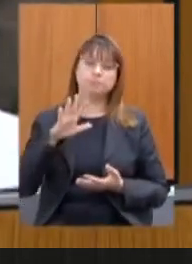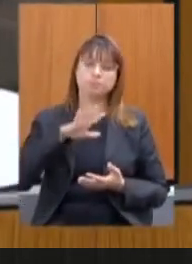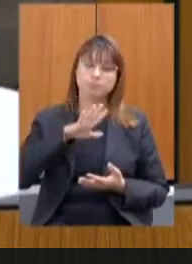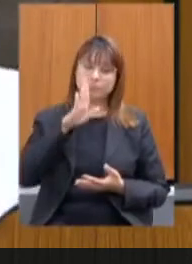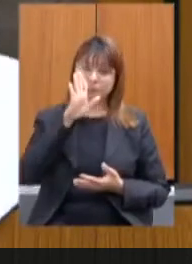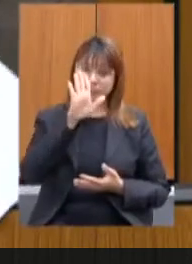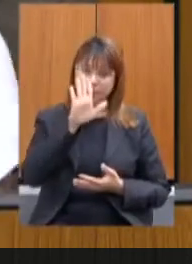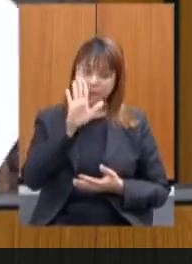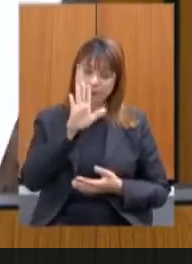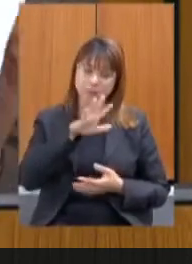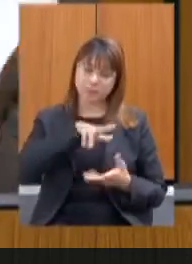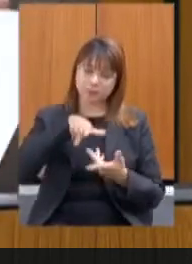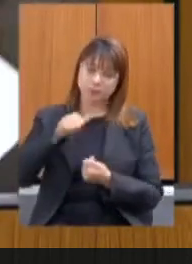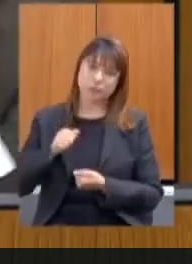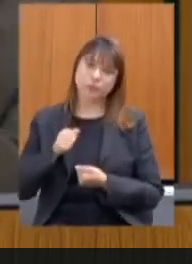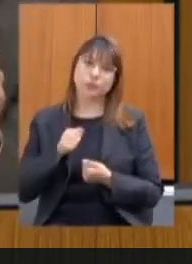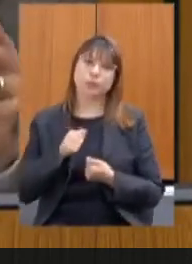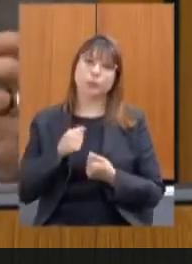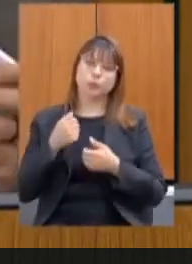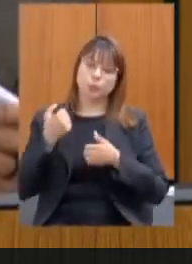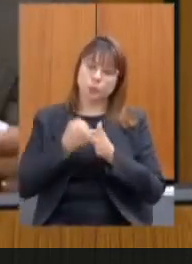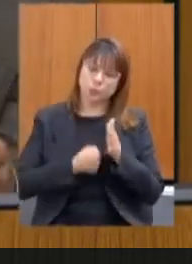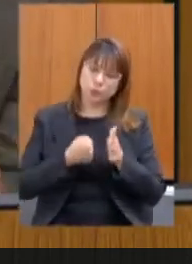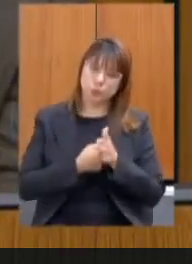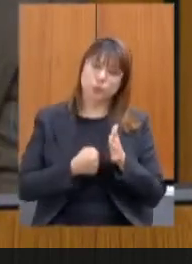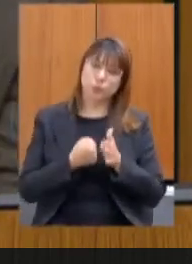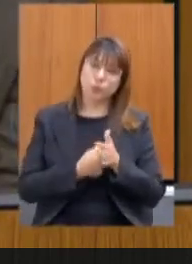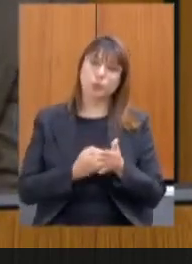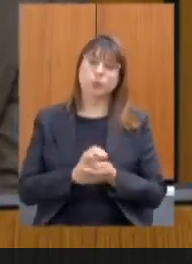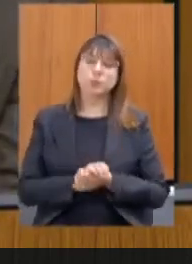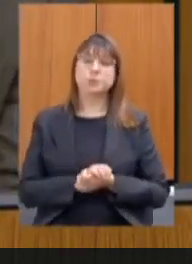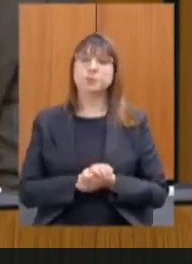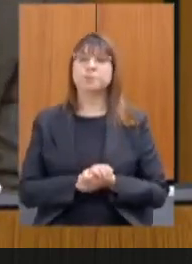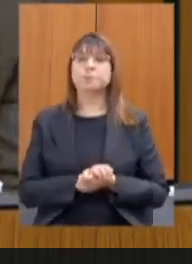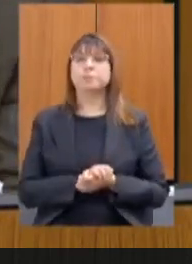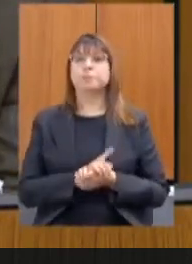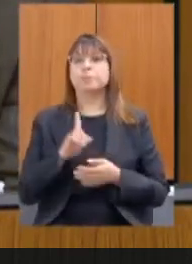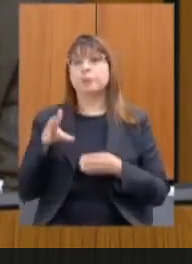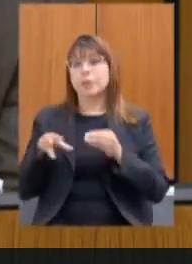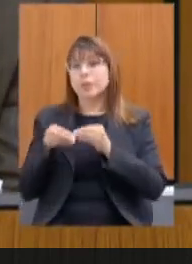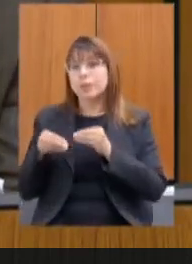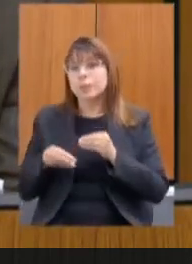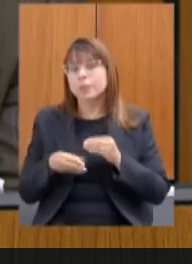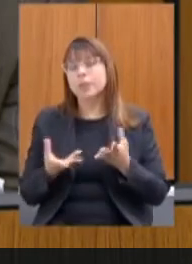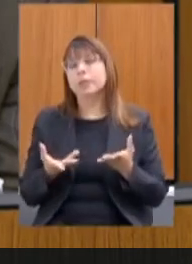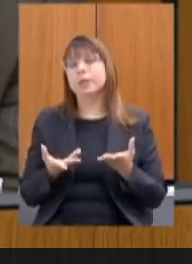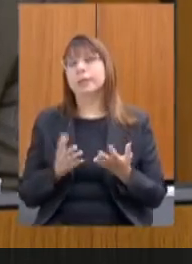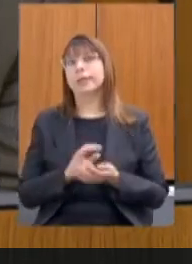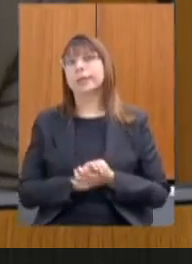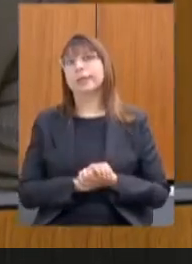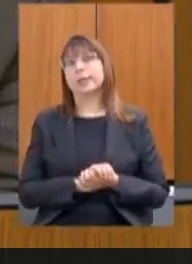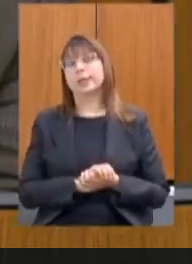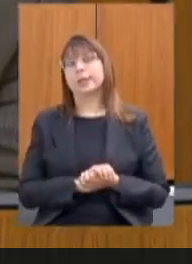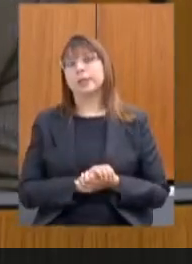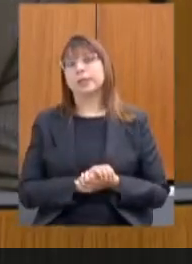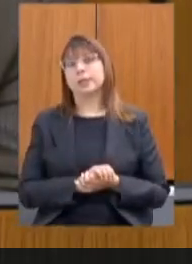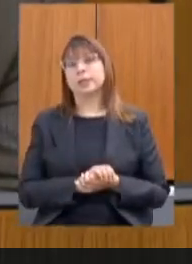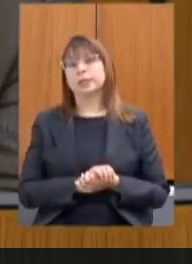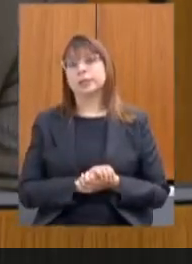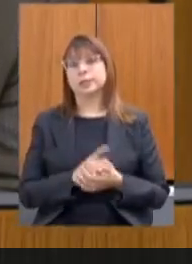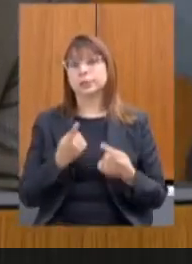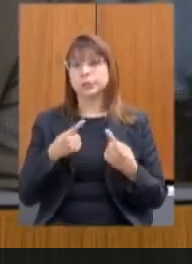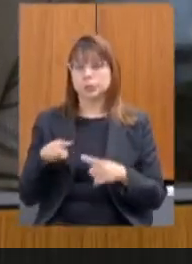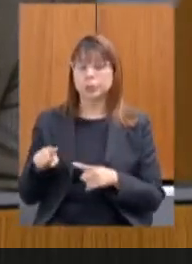de luta emendas para enfrentamento à